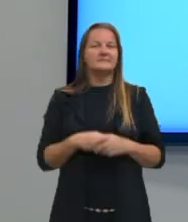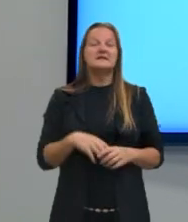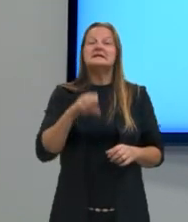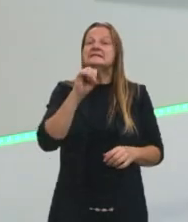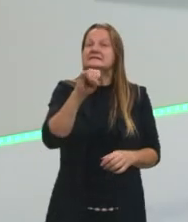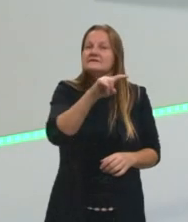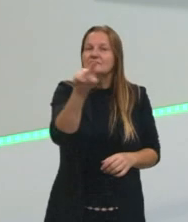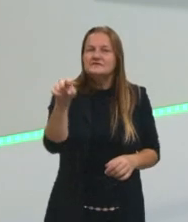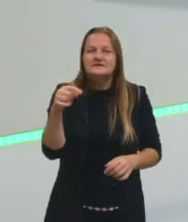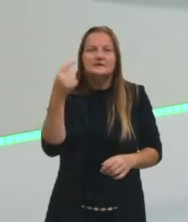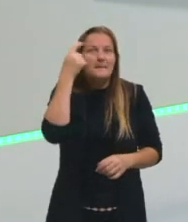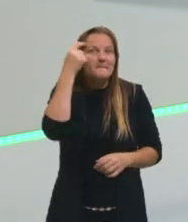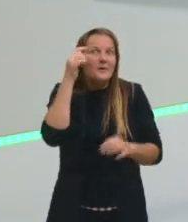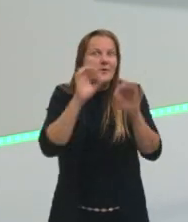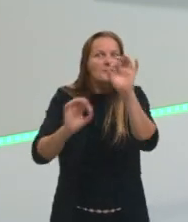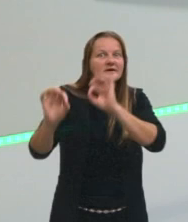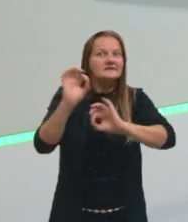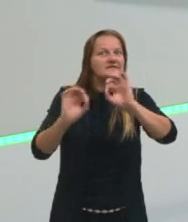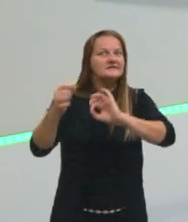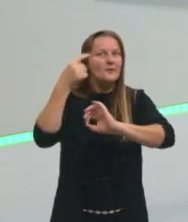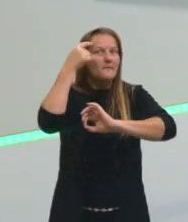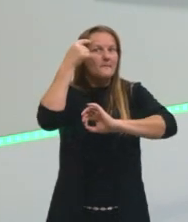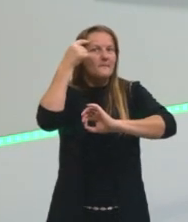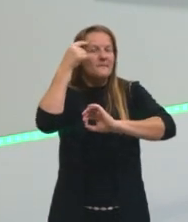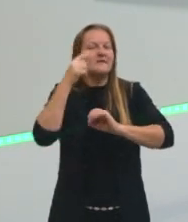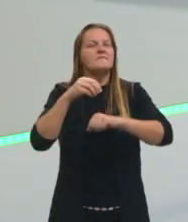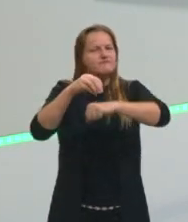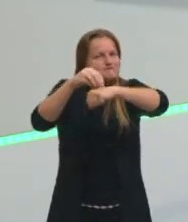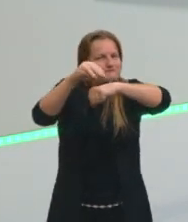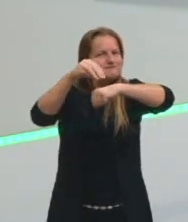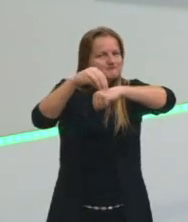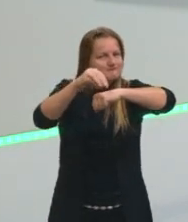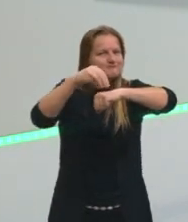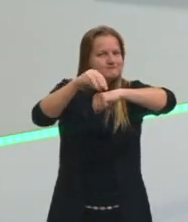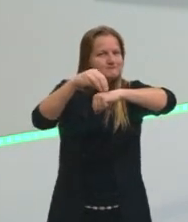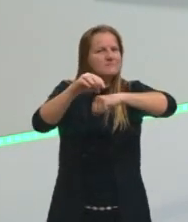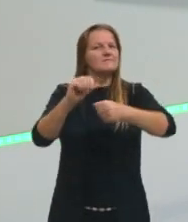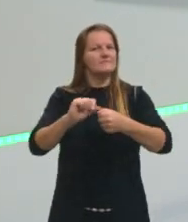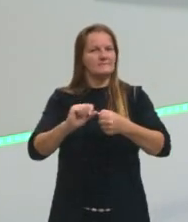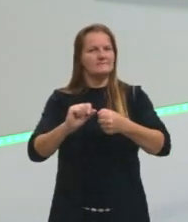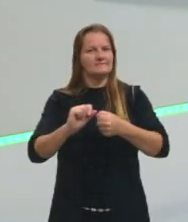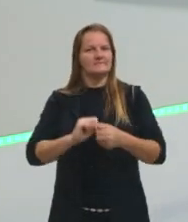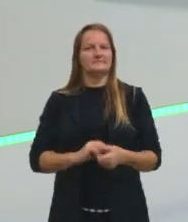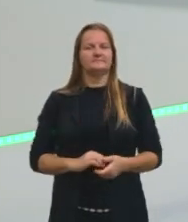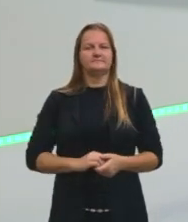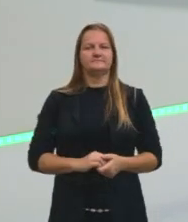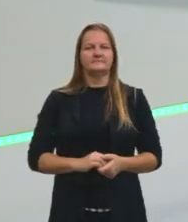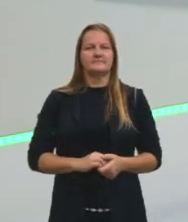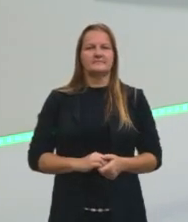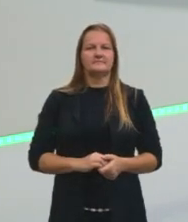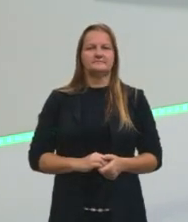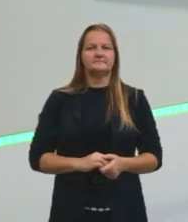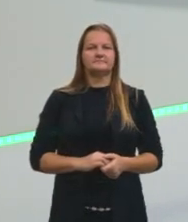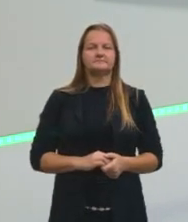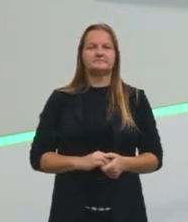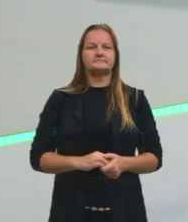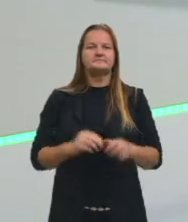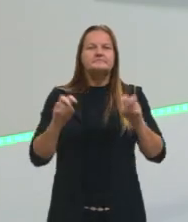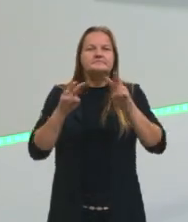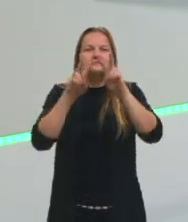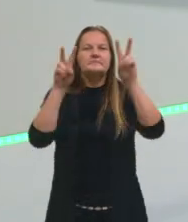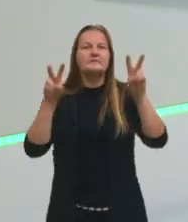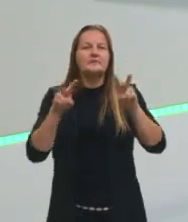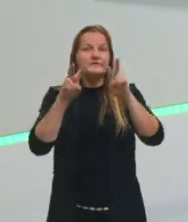produzem mapas mentais, eu aconselho que vocês façam isso. Então que vocês procurem, de maneira visual,